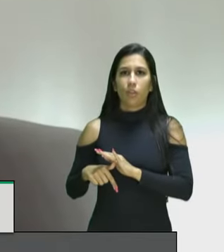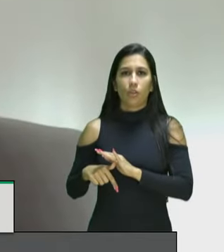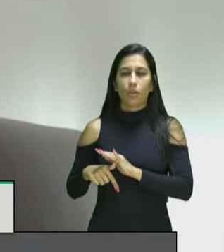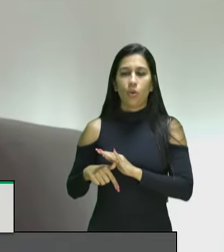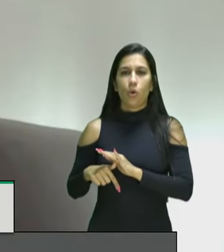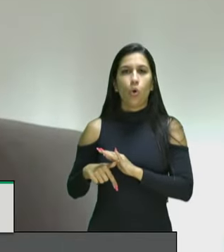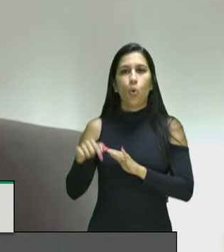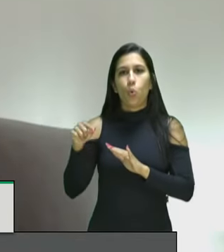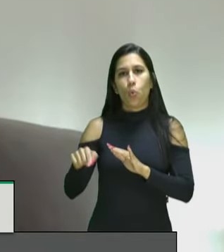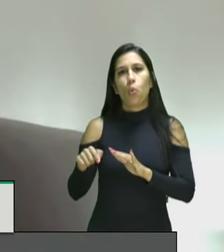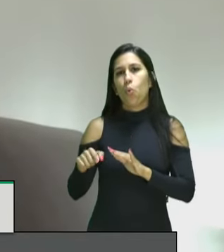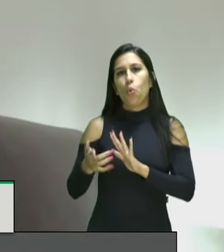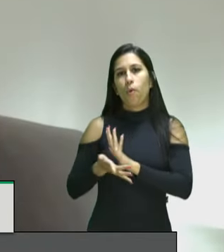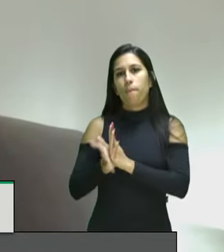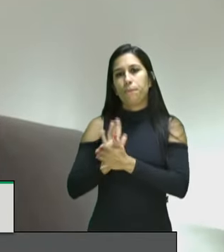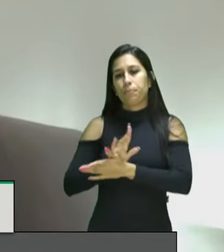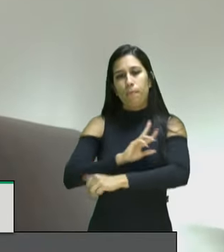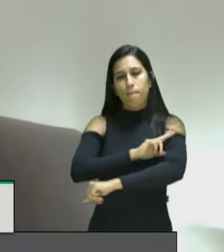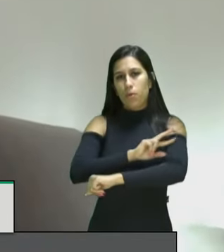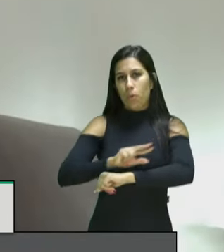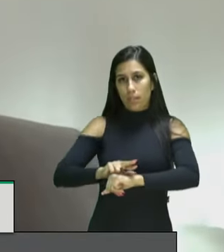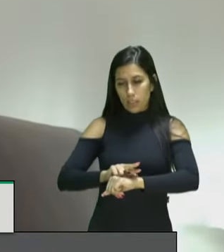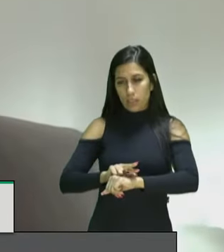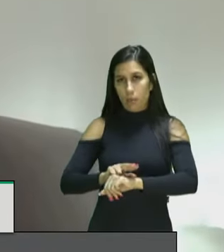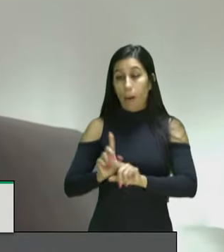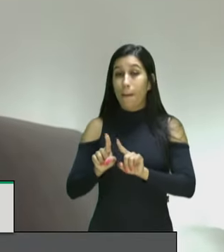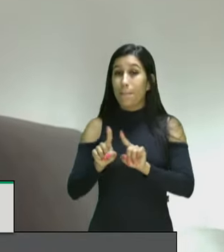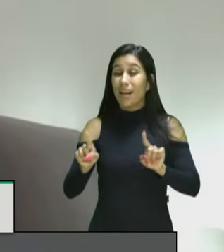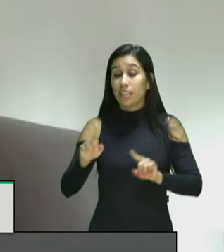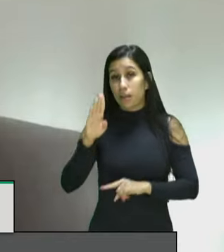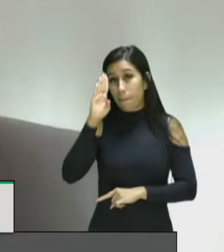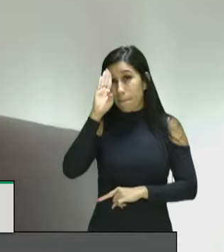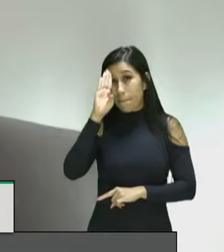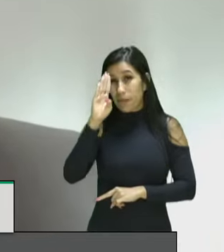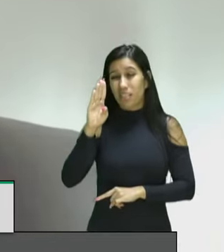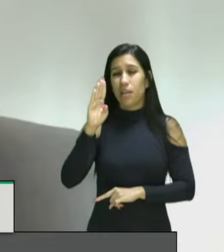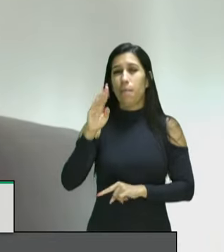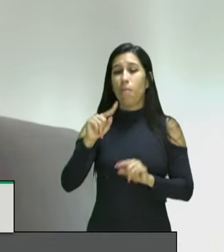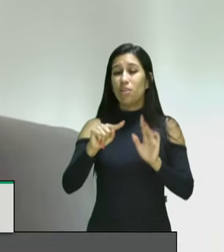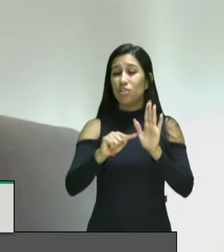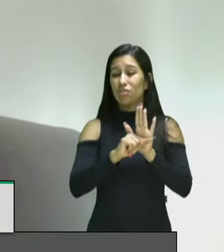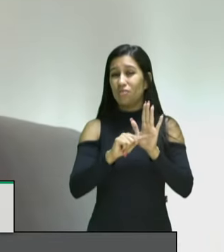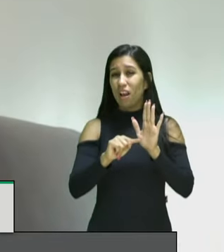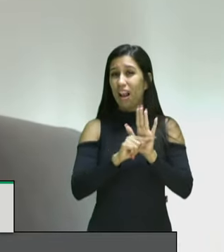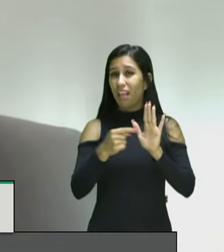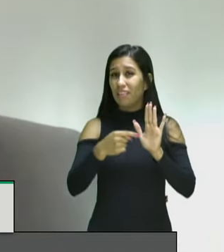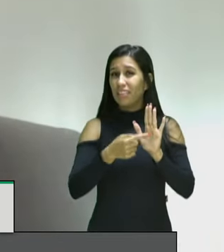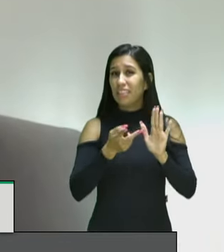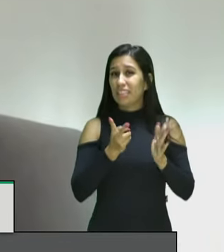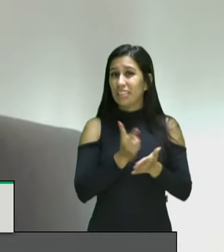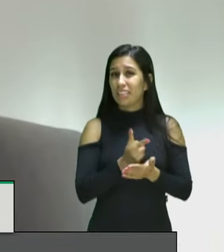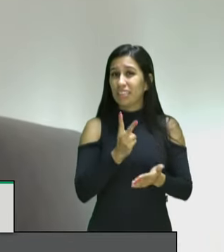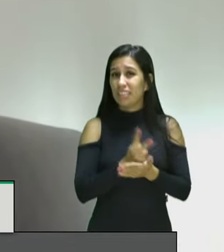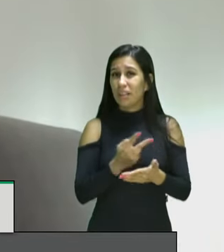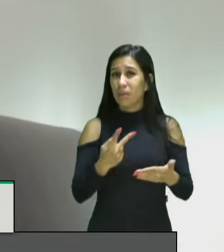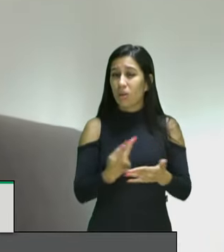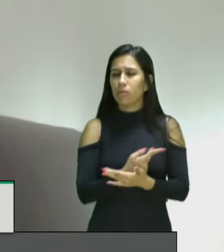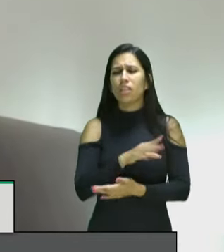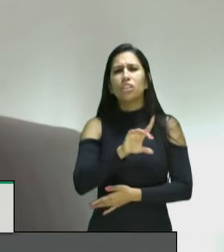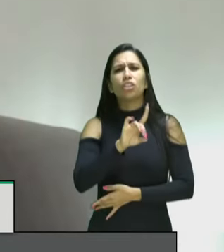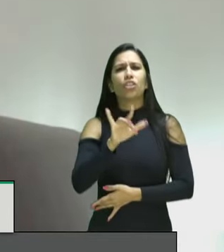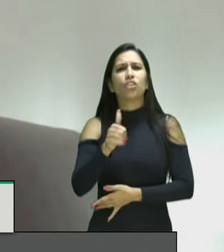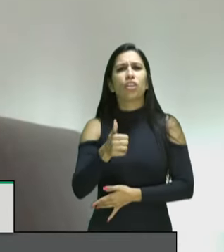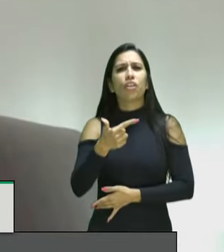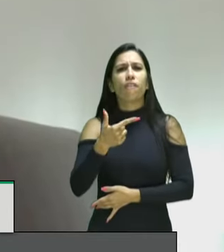mas principalmente as negativas constantes inclusive no dia 20 de novembro